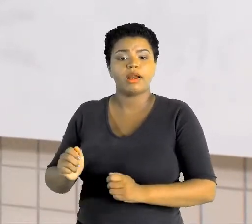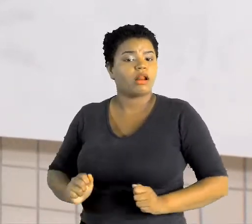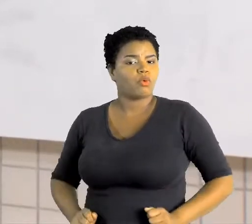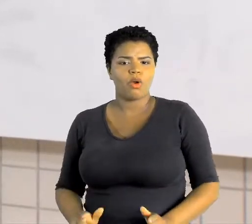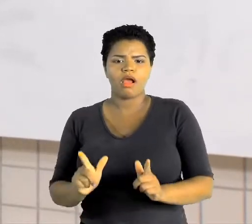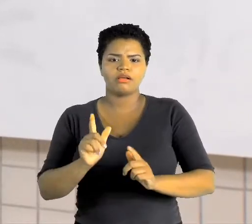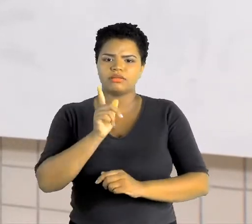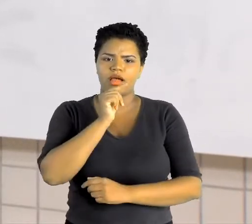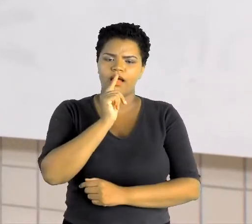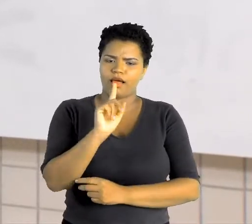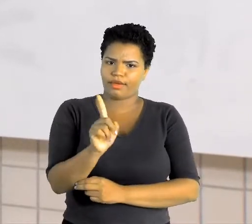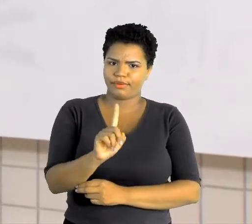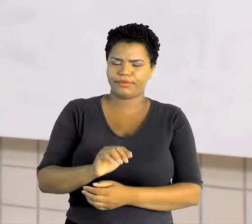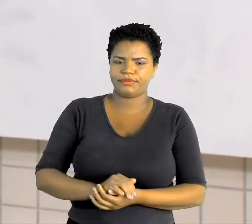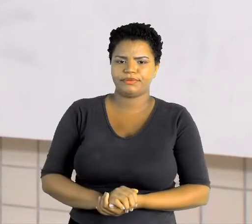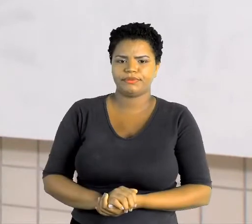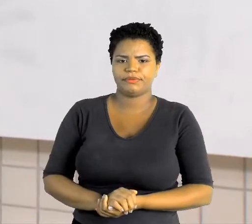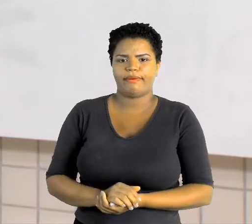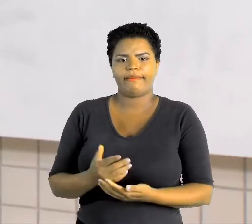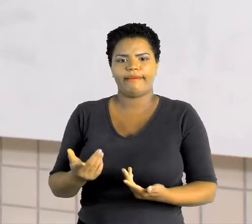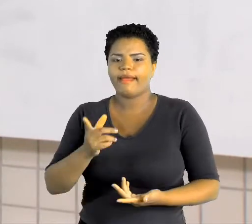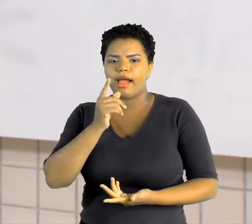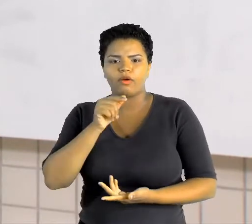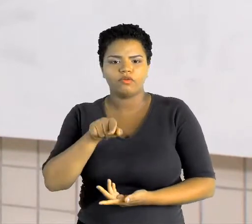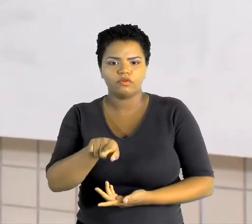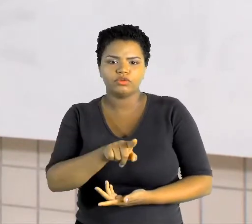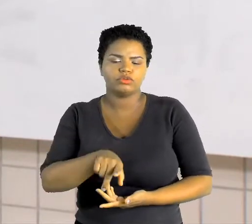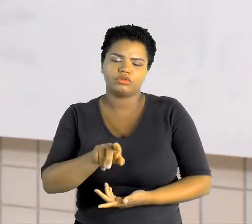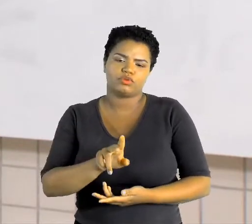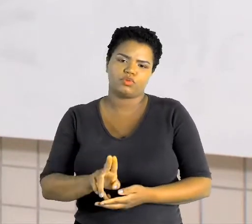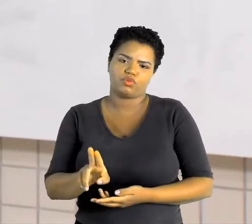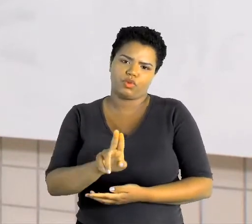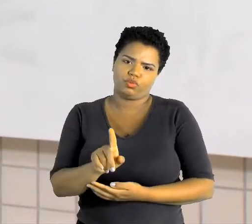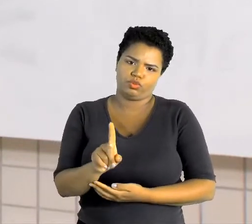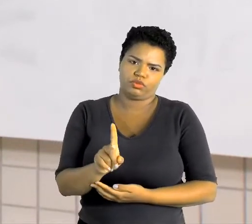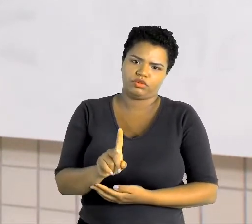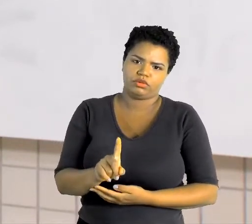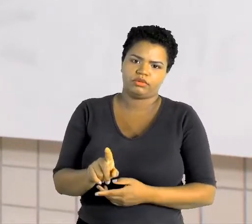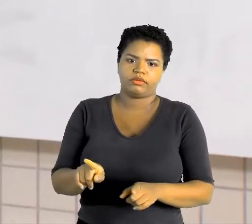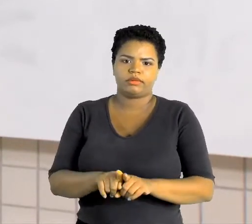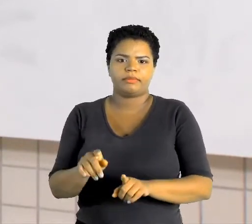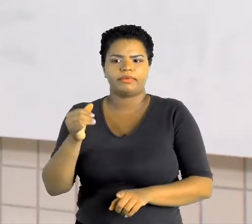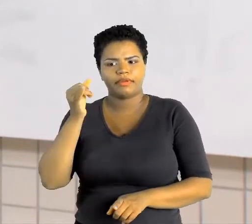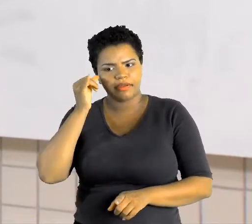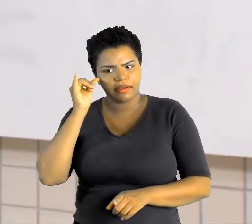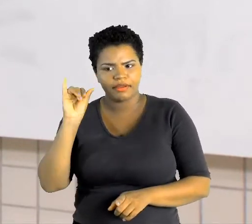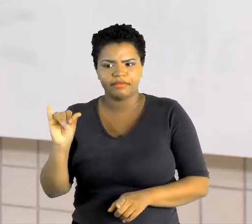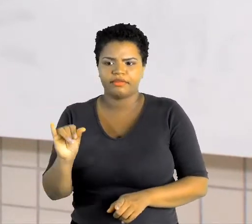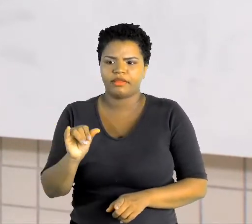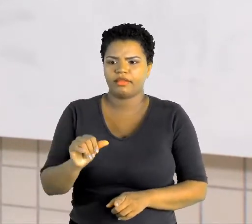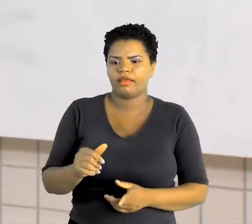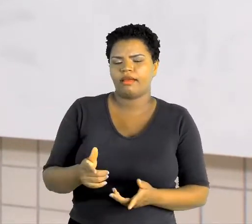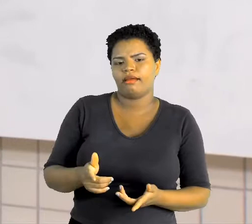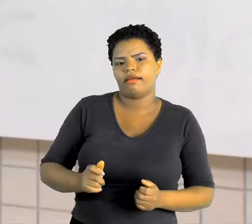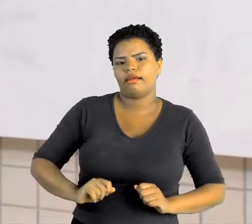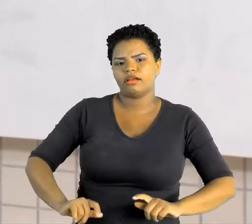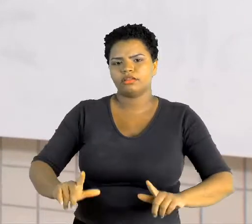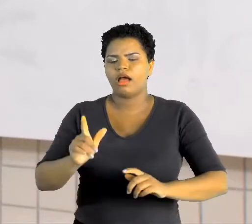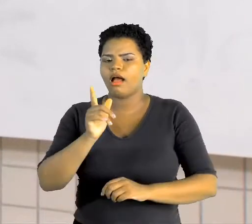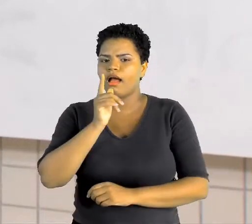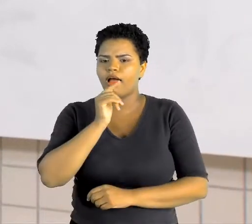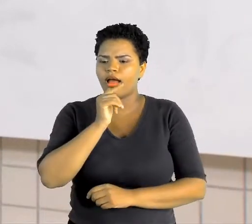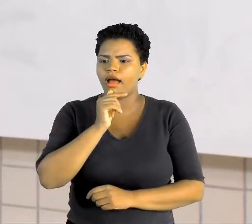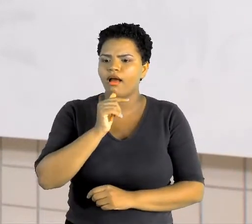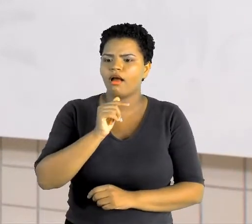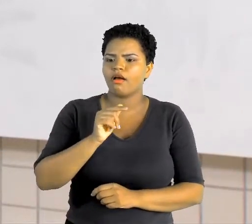demais. Água que você não está utilizando. E evitar brincadeiras com água e também usar